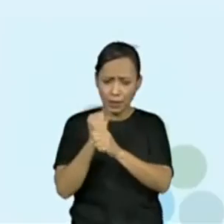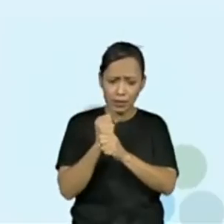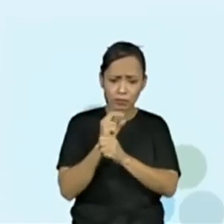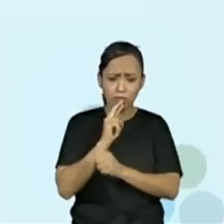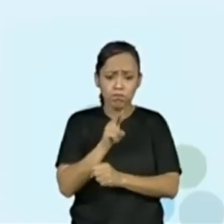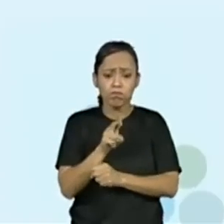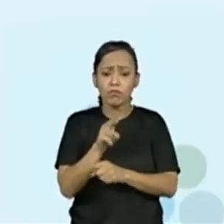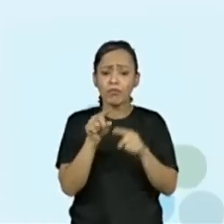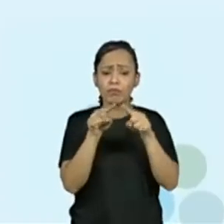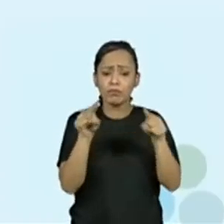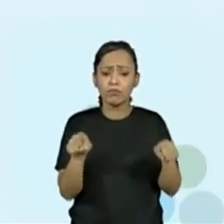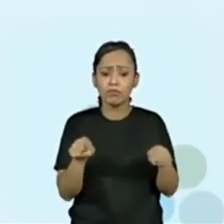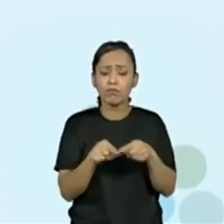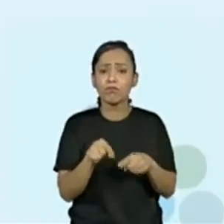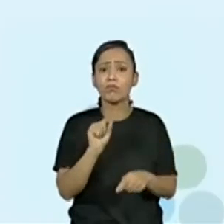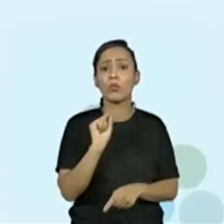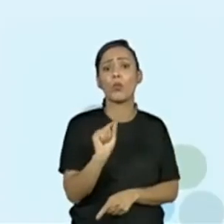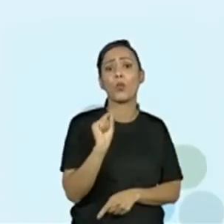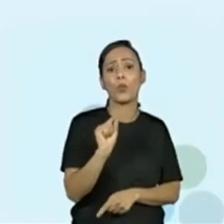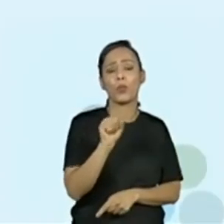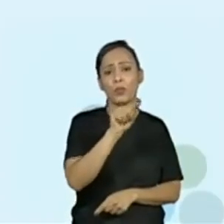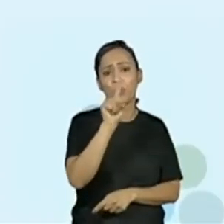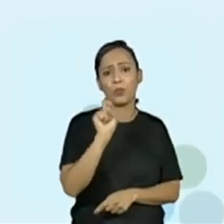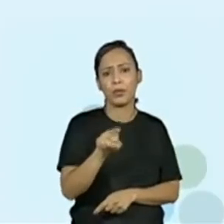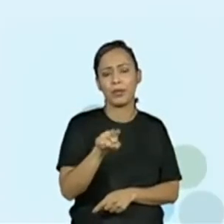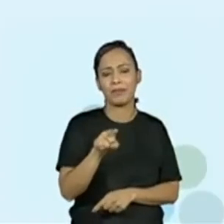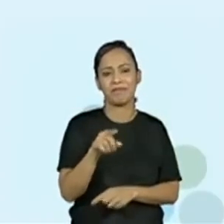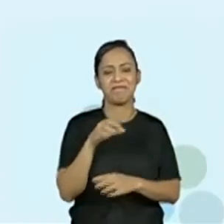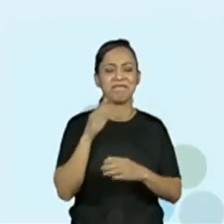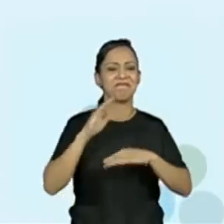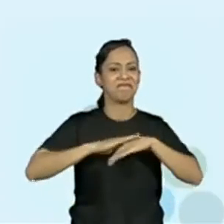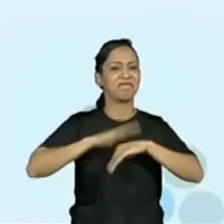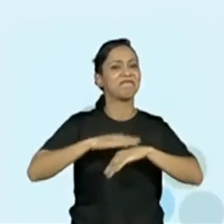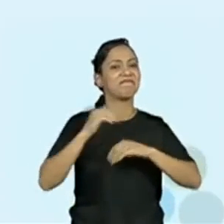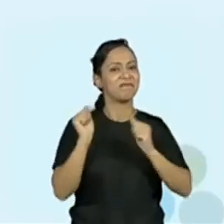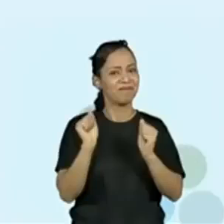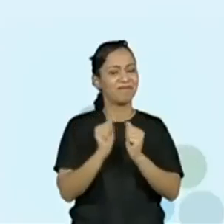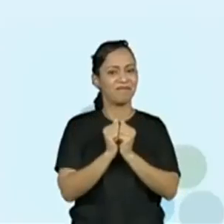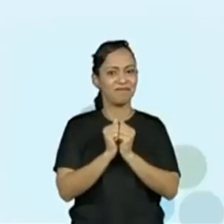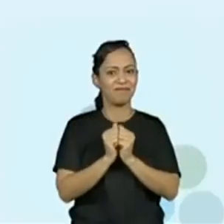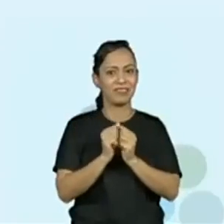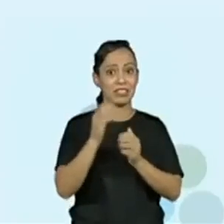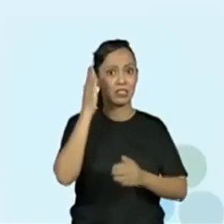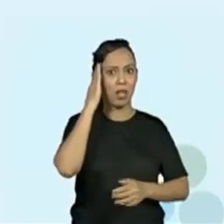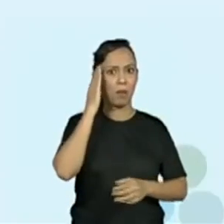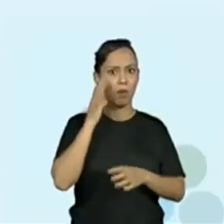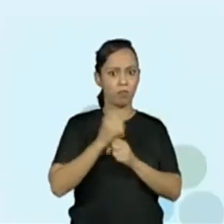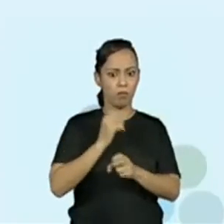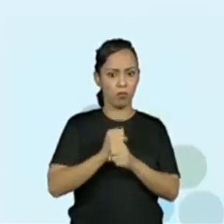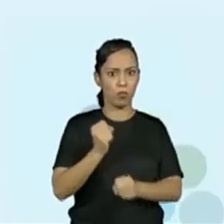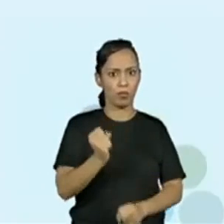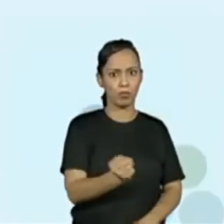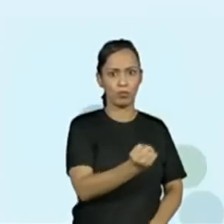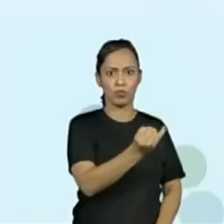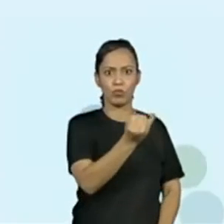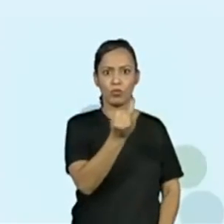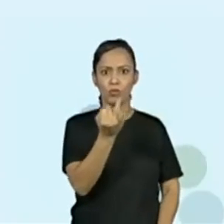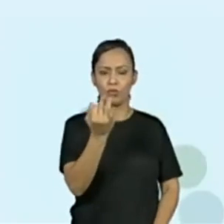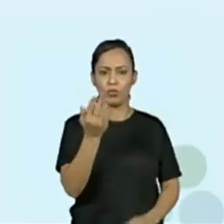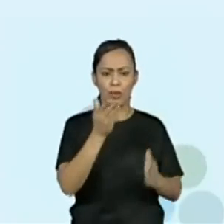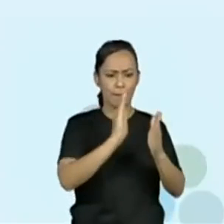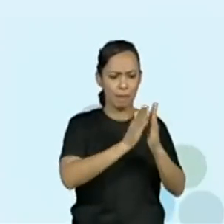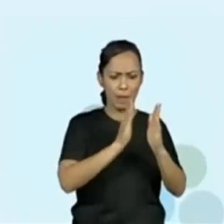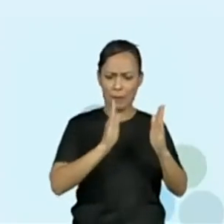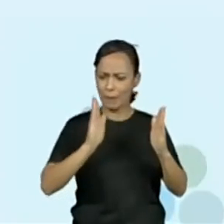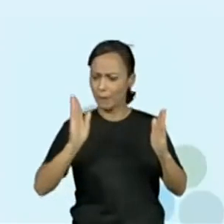Muito bom. É uma habilidade que se repete, não é? Então a gente vai trabalhar com as sequências ordenadas, que eu estou destacando aqui.